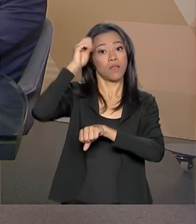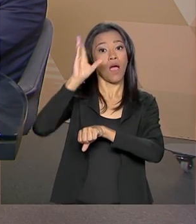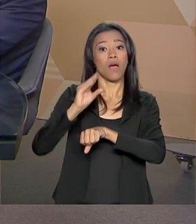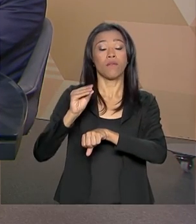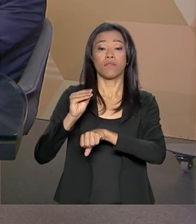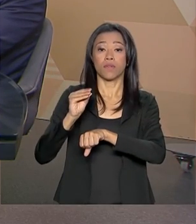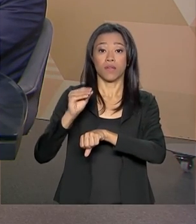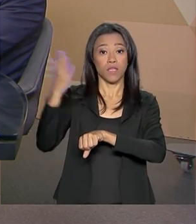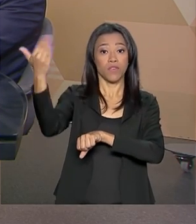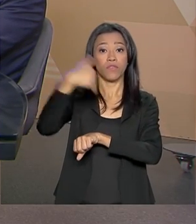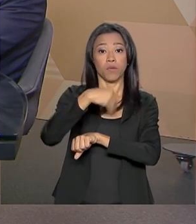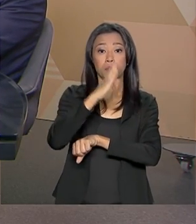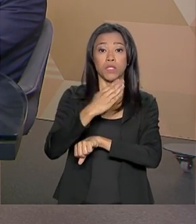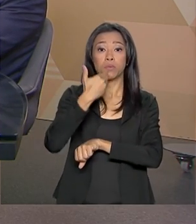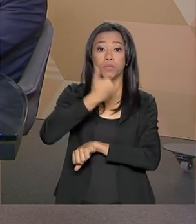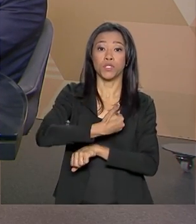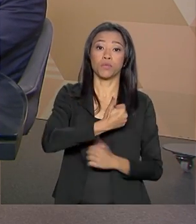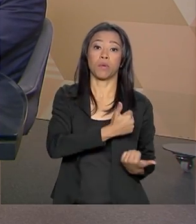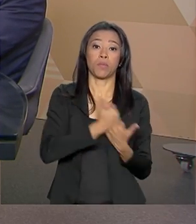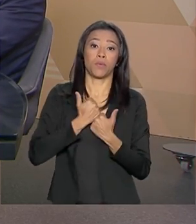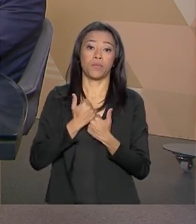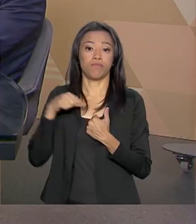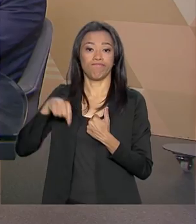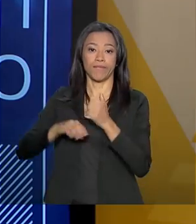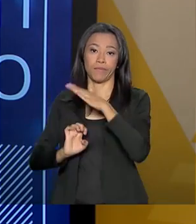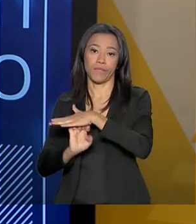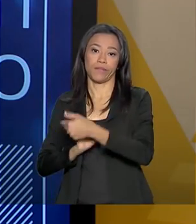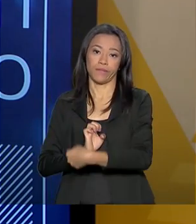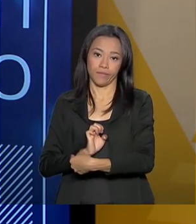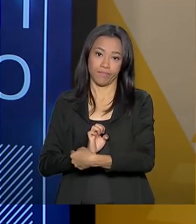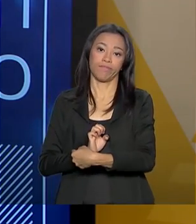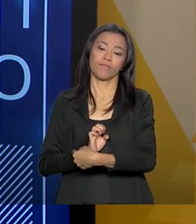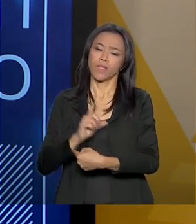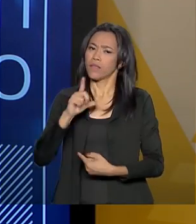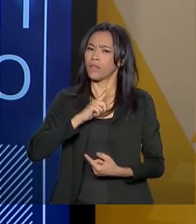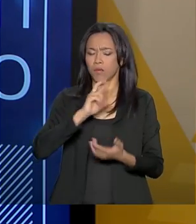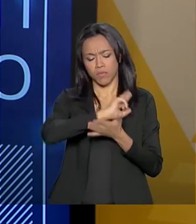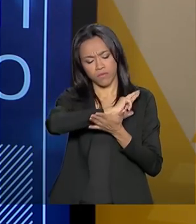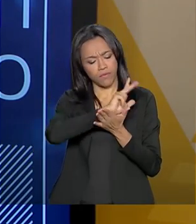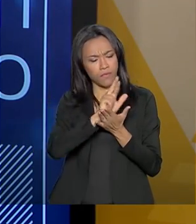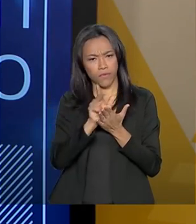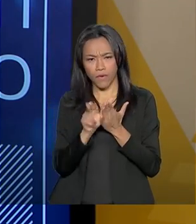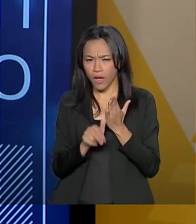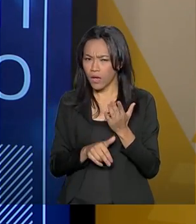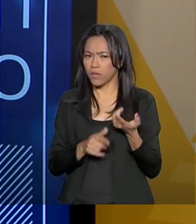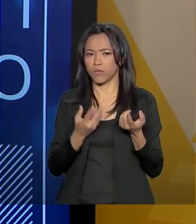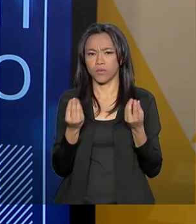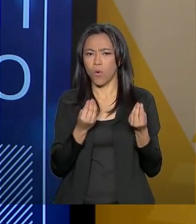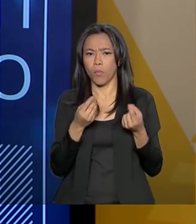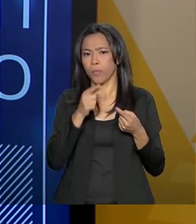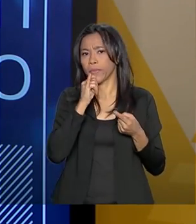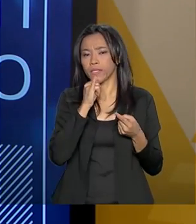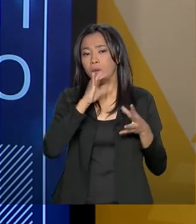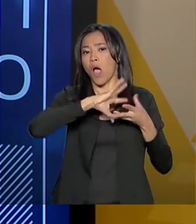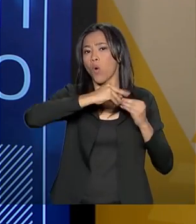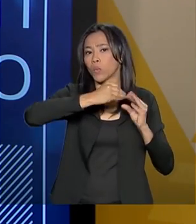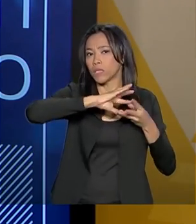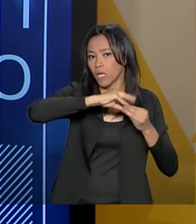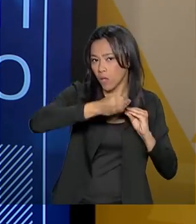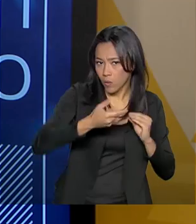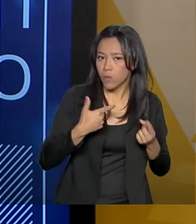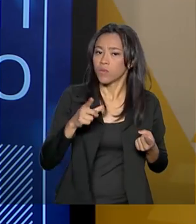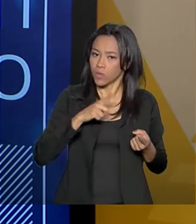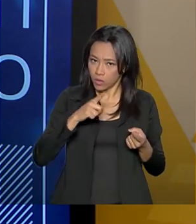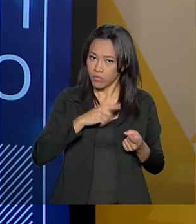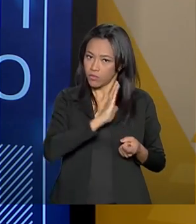querem cooperação com a Embrapa. Nós temos diferentes níveis de cooperação. No caso do algodão, o Caton 4, que